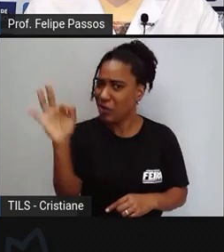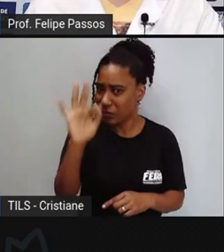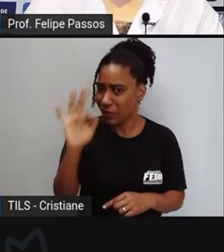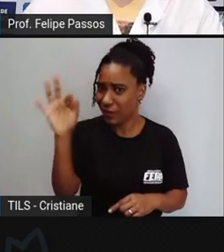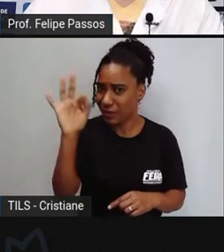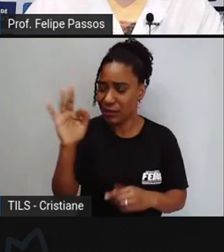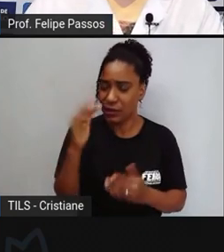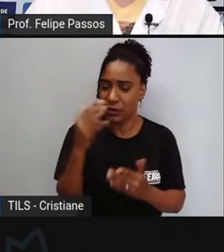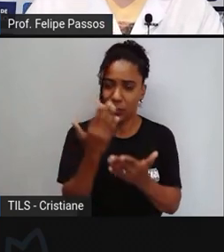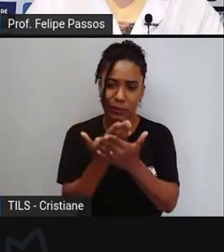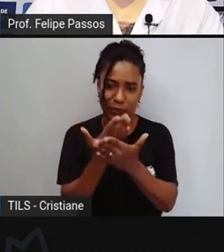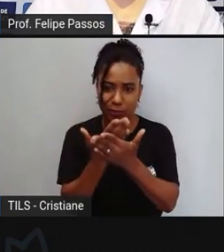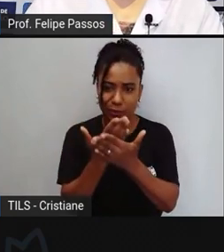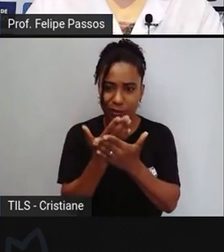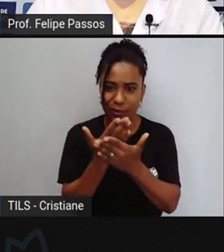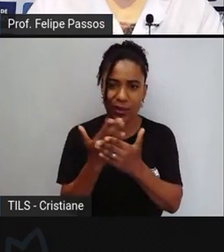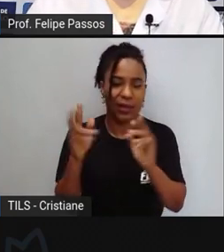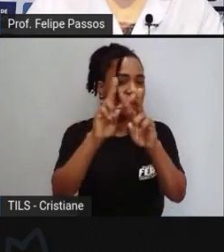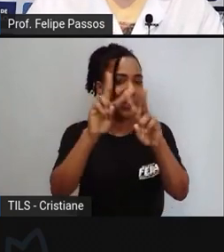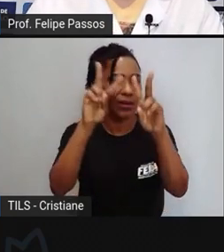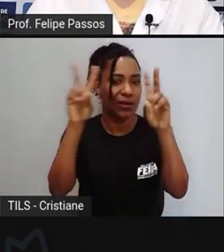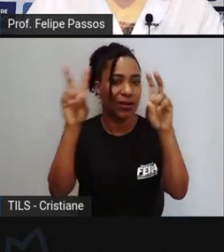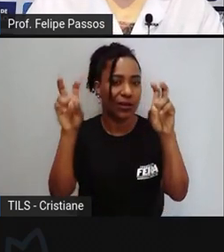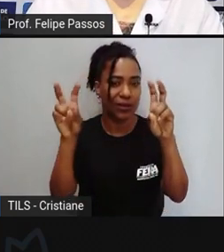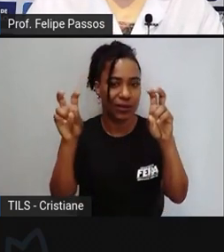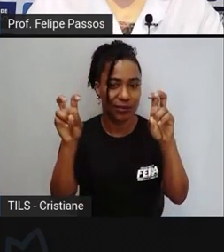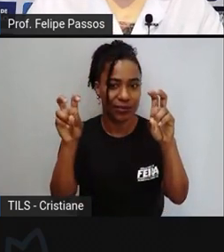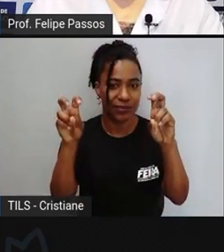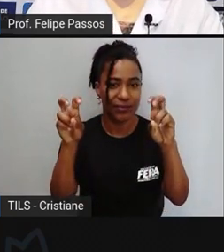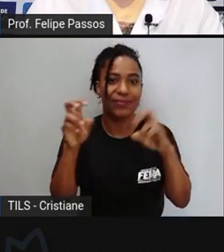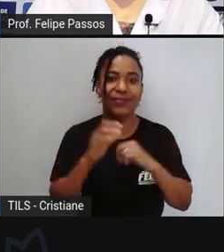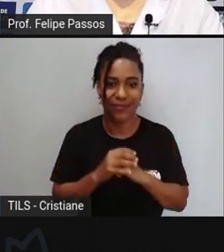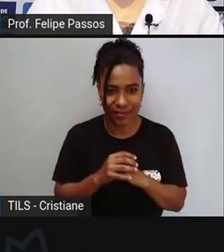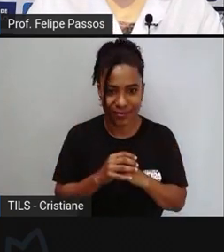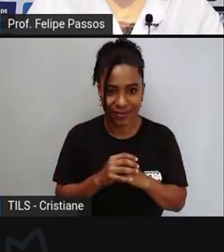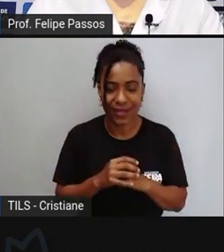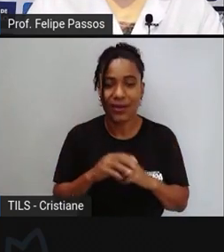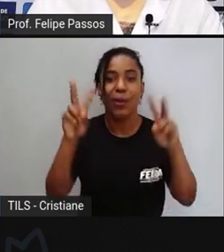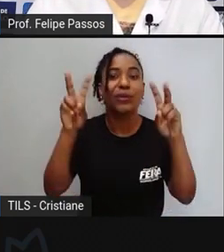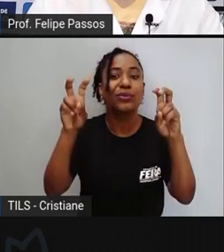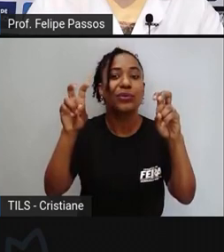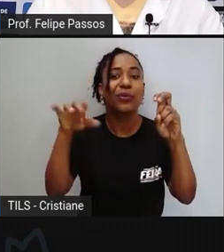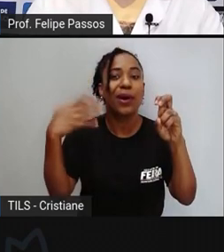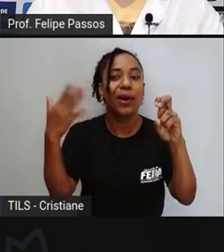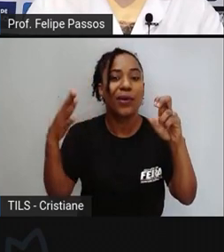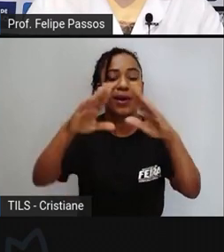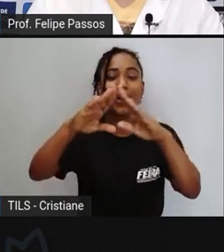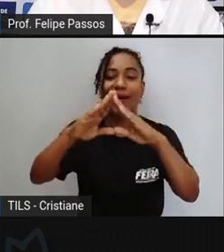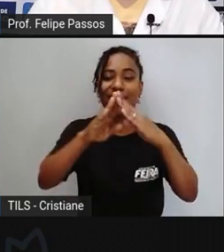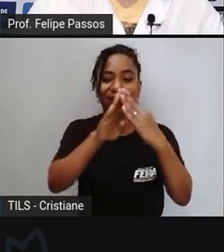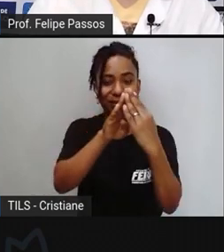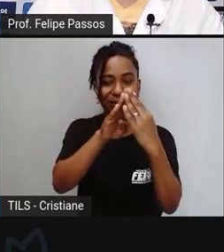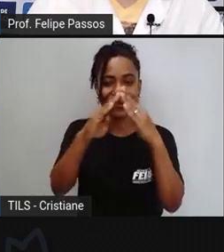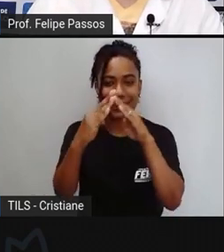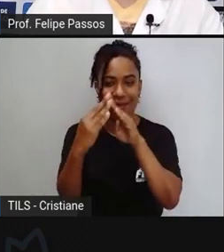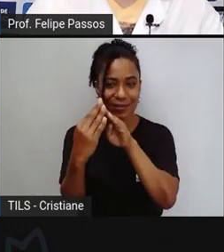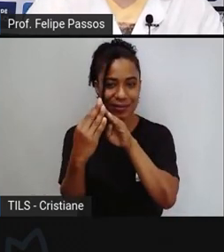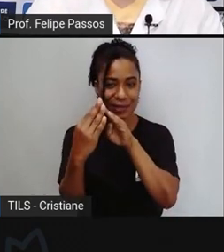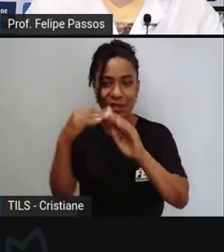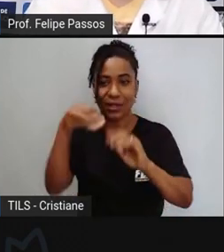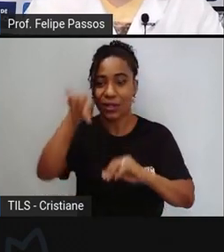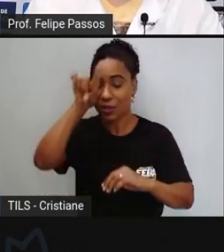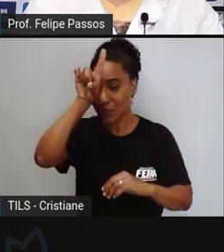o assunto são as pirâmides do Egito então ela não